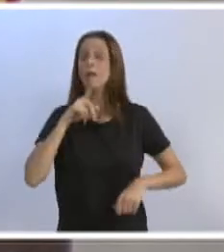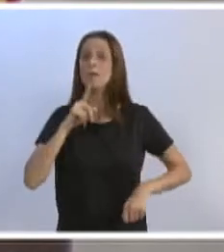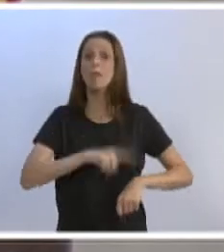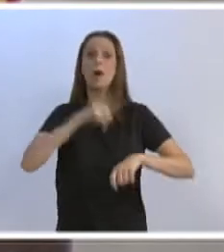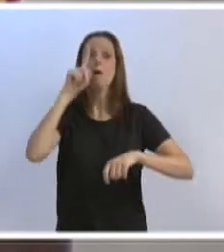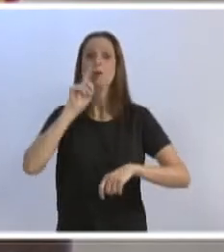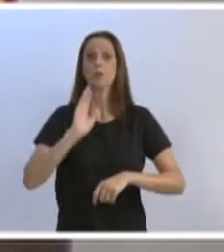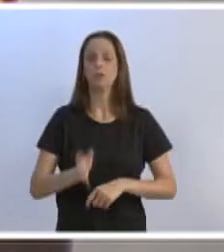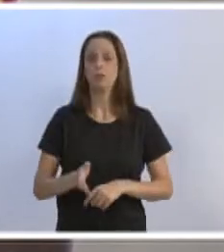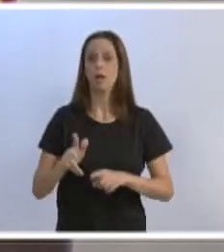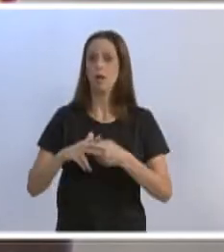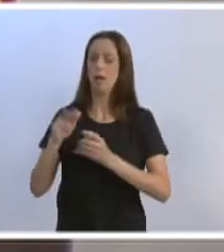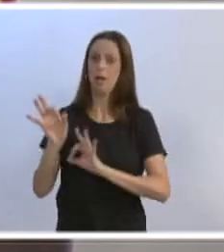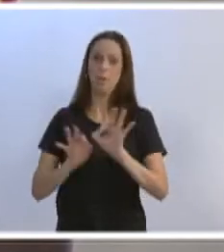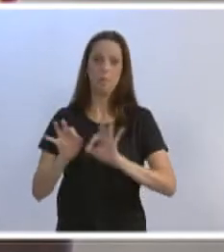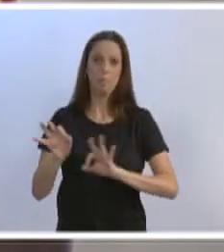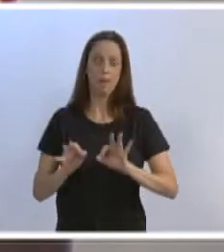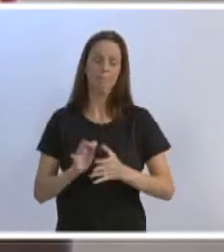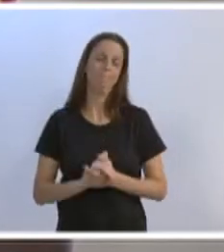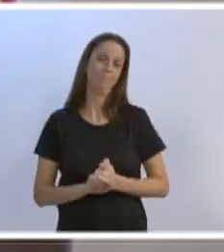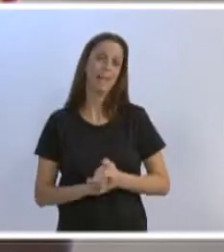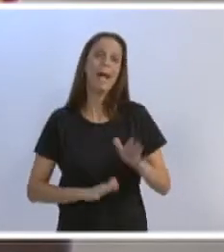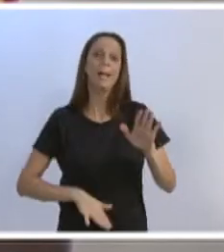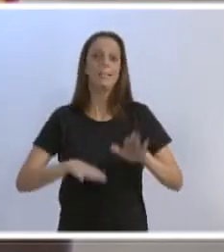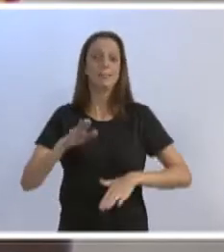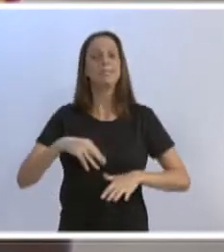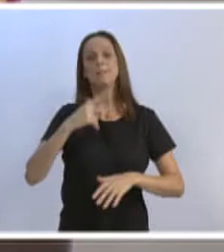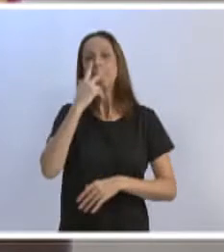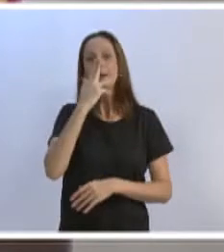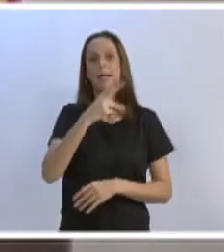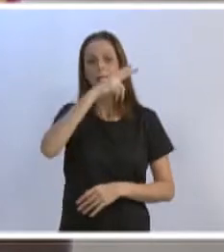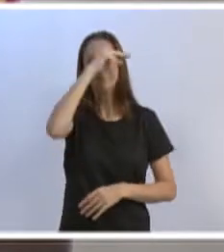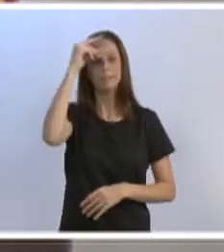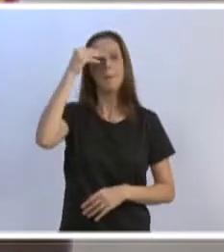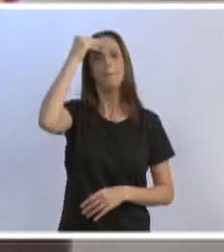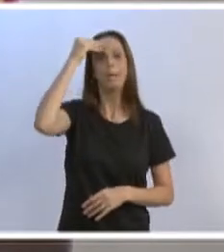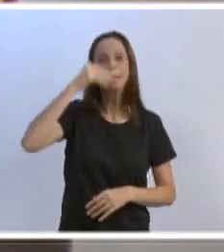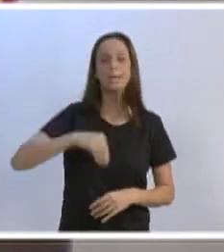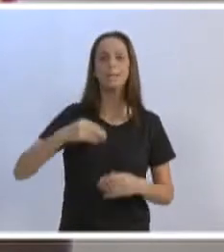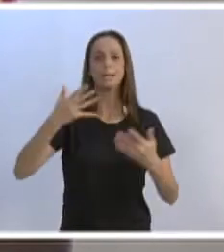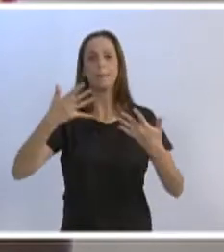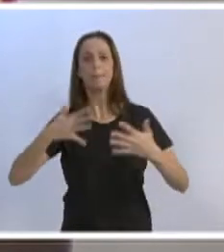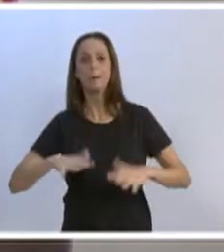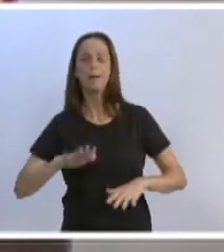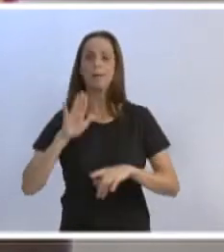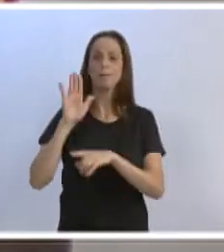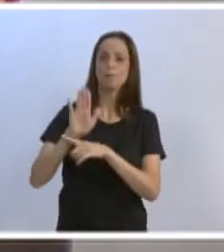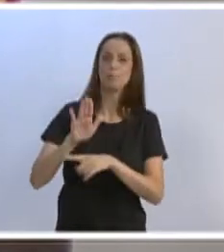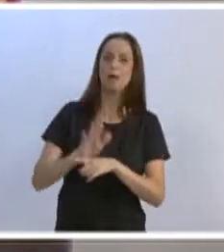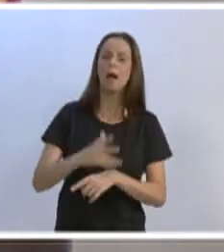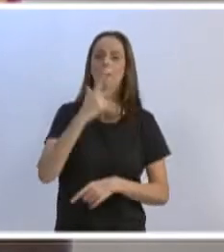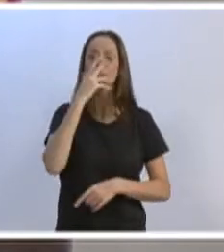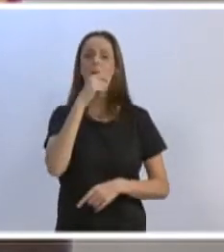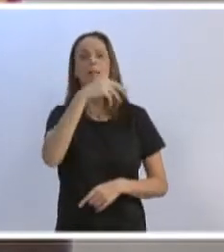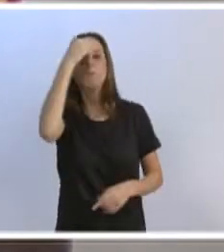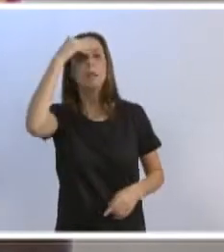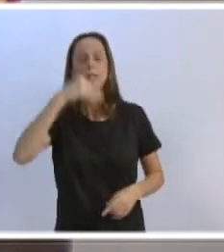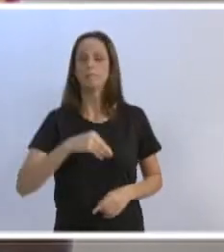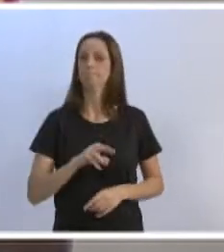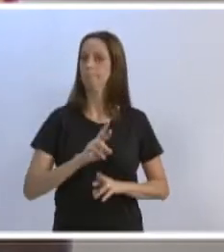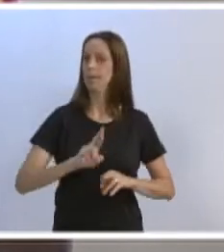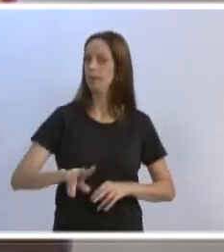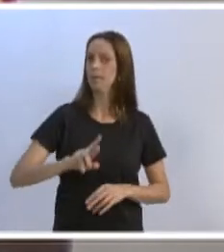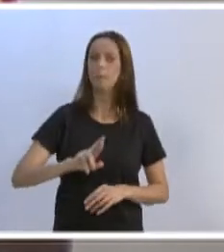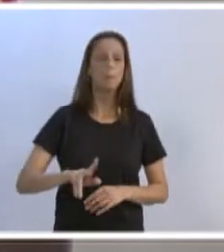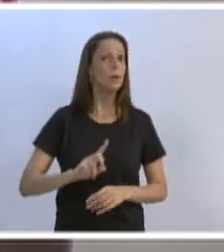vontade. De repente, num discurso aqui ou outro, pode aparecer, pode se achar que não tem vontade de se fazer. Pelo